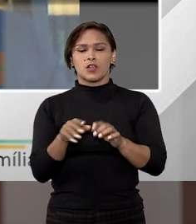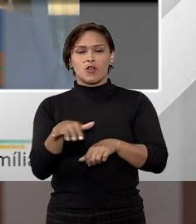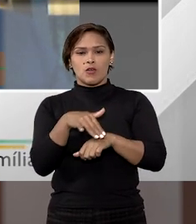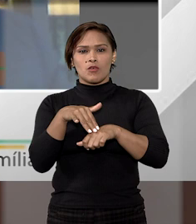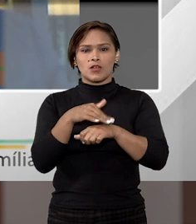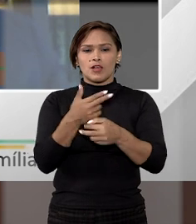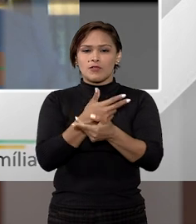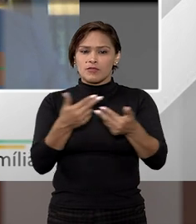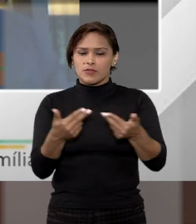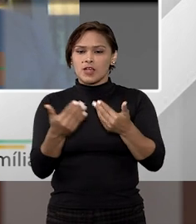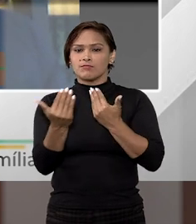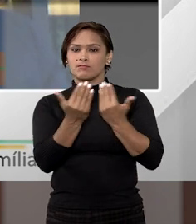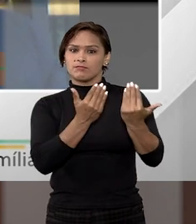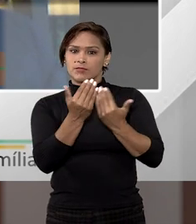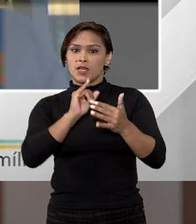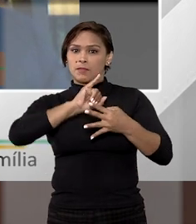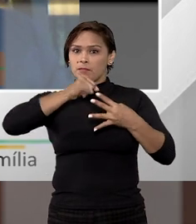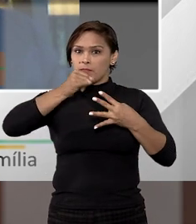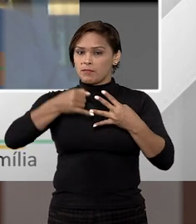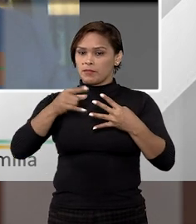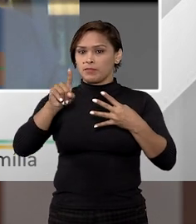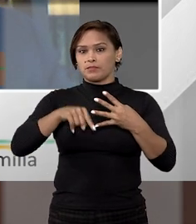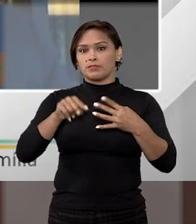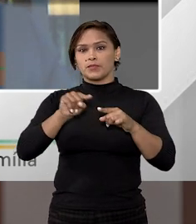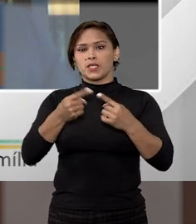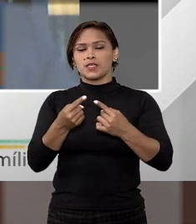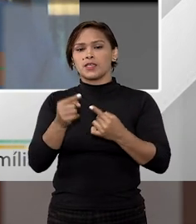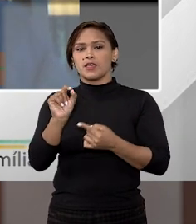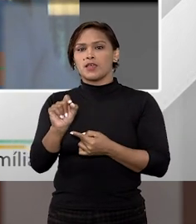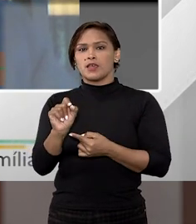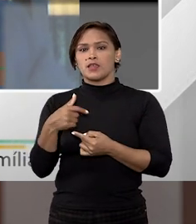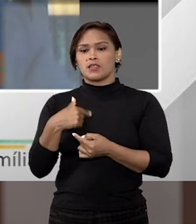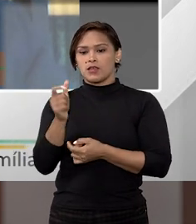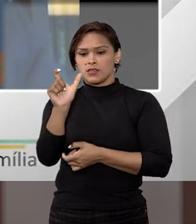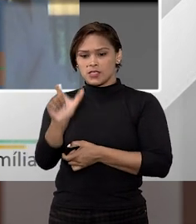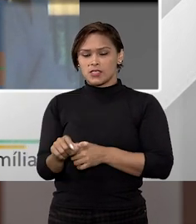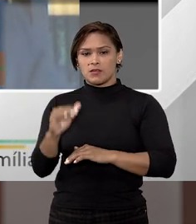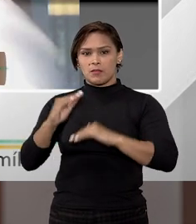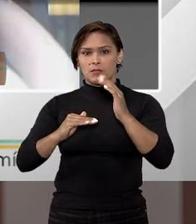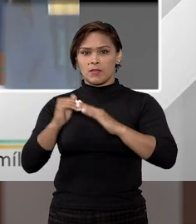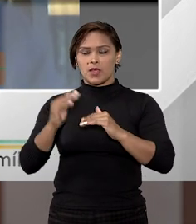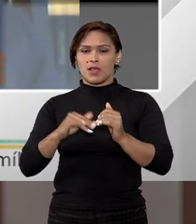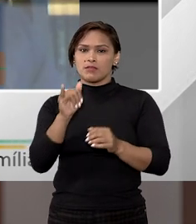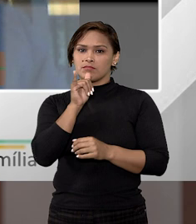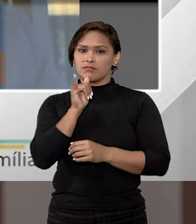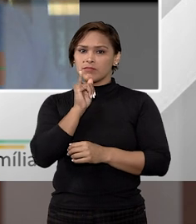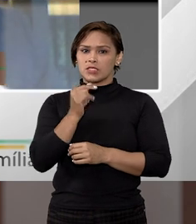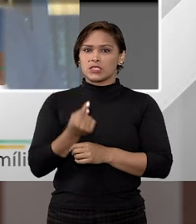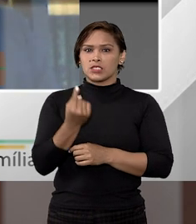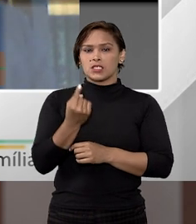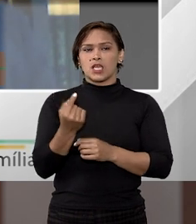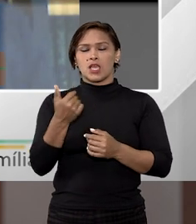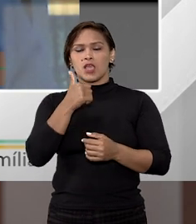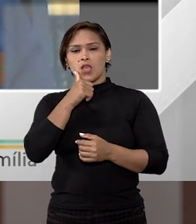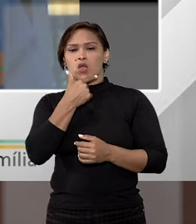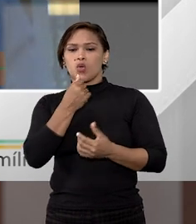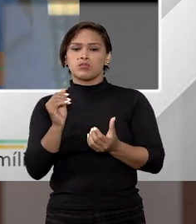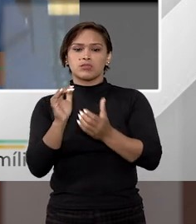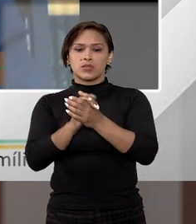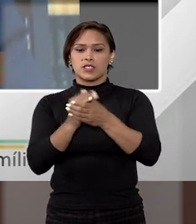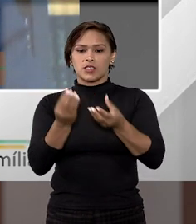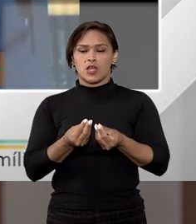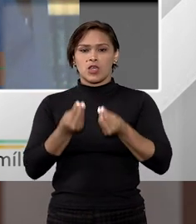presentes concomitantemente numa hipótese. Então, esses casos práticos, como por exemplo, um casal que